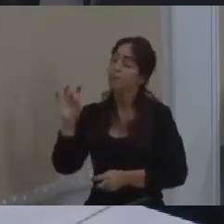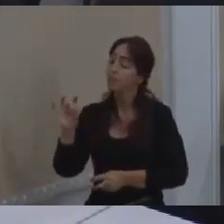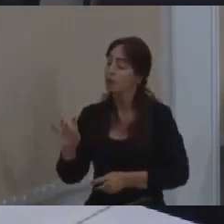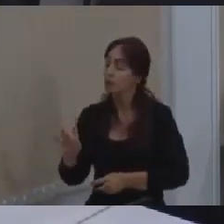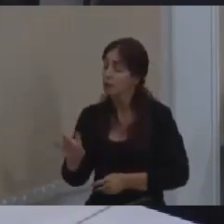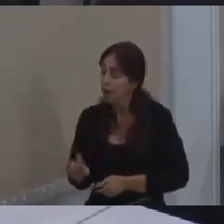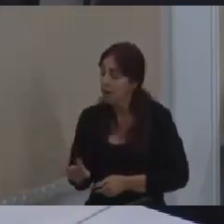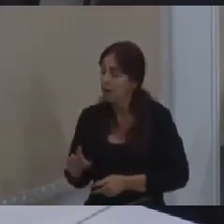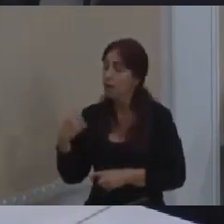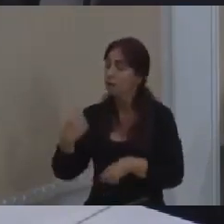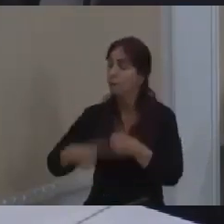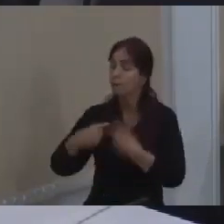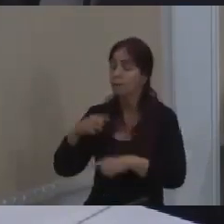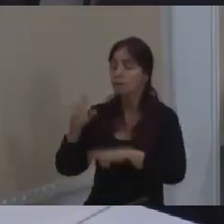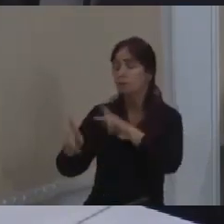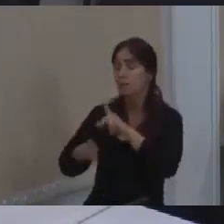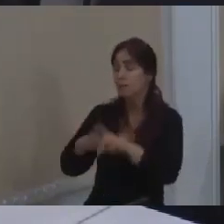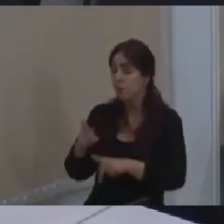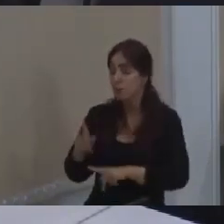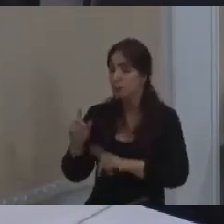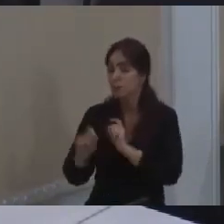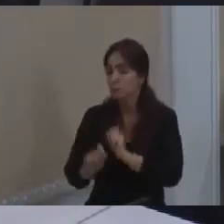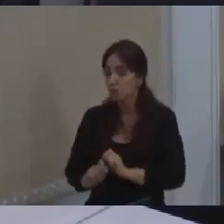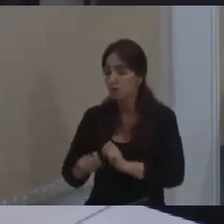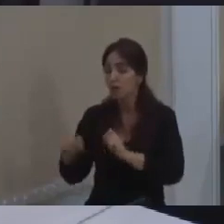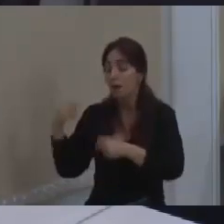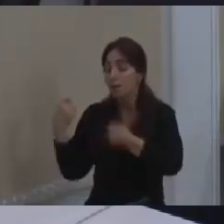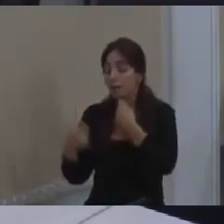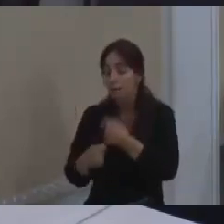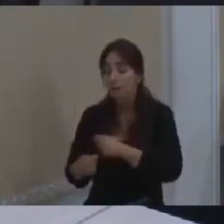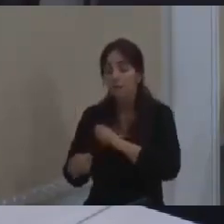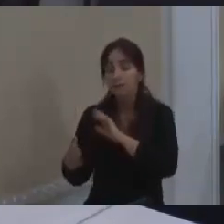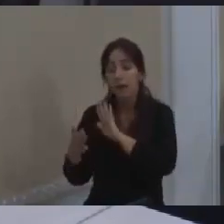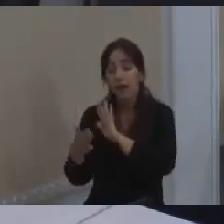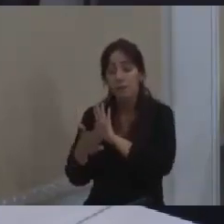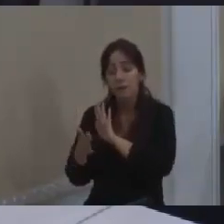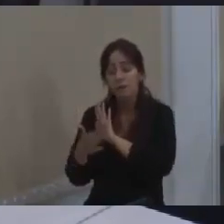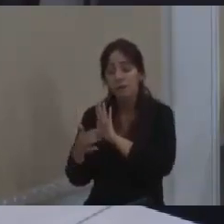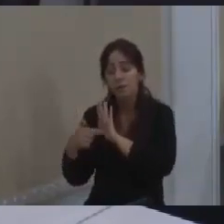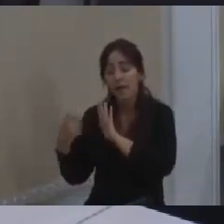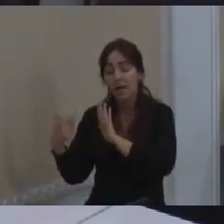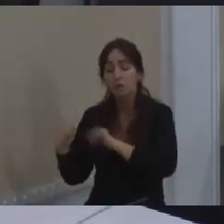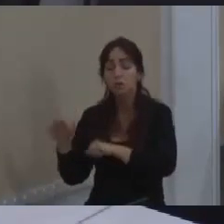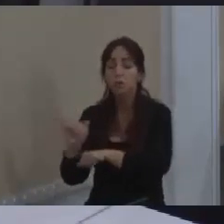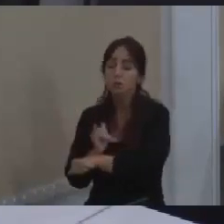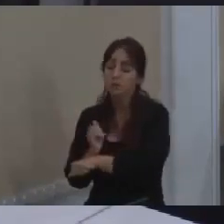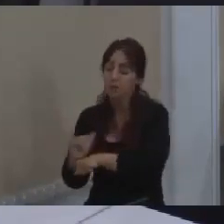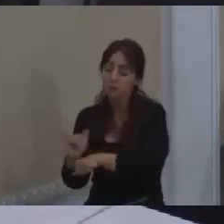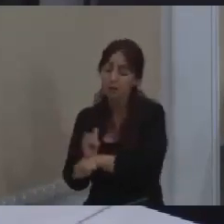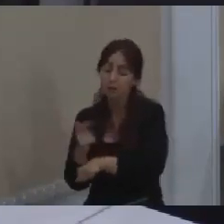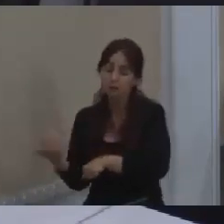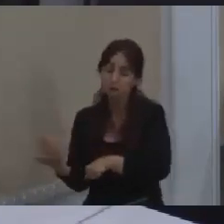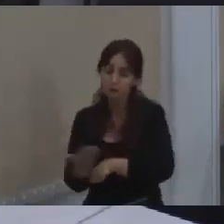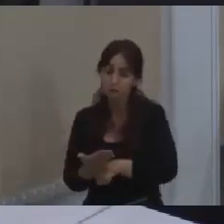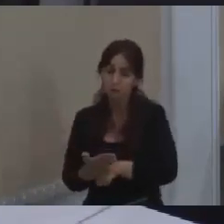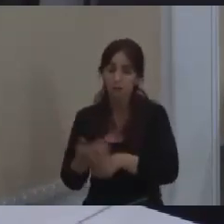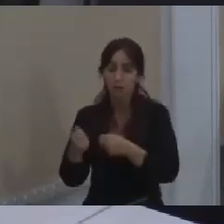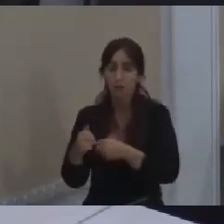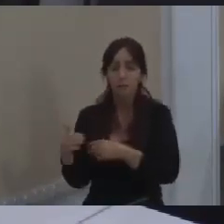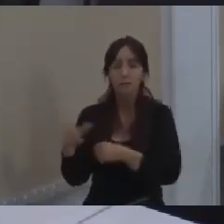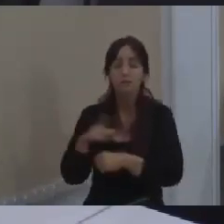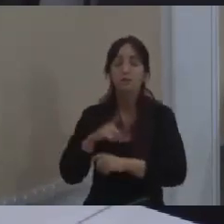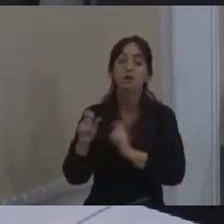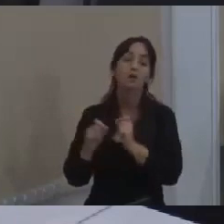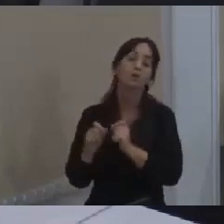move cada política pública precisa de apresentar a sua estratégia e essa estratégia tem que estar devidamente